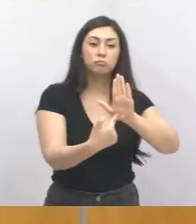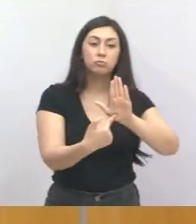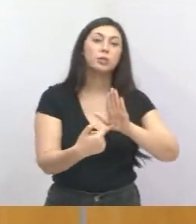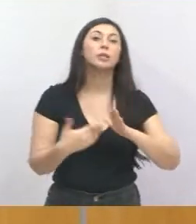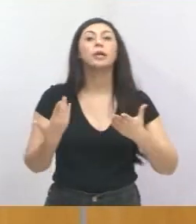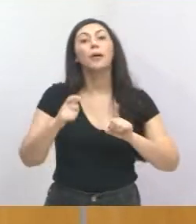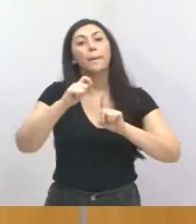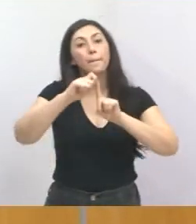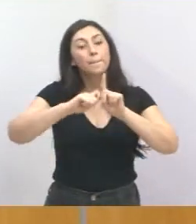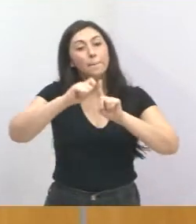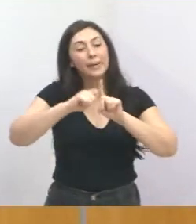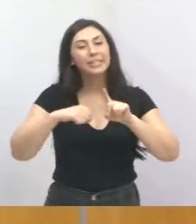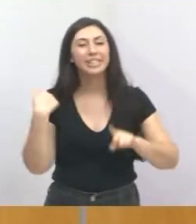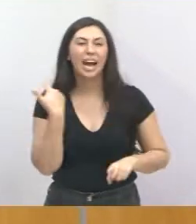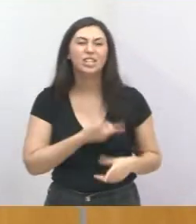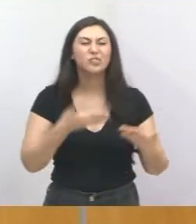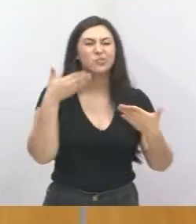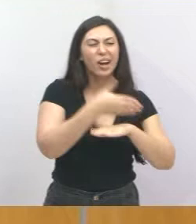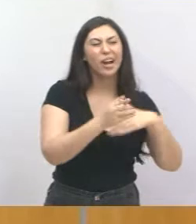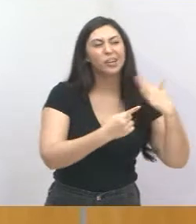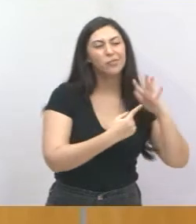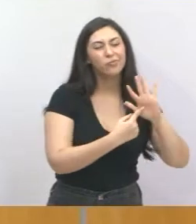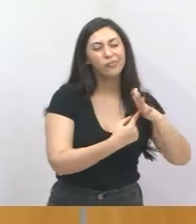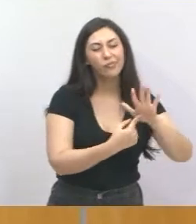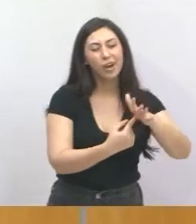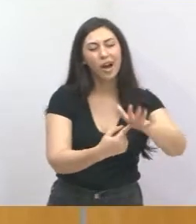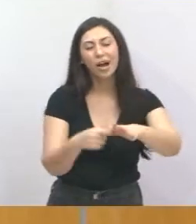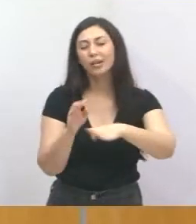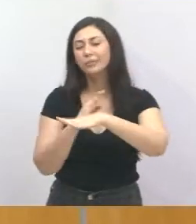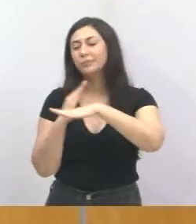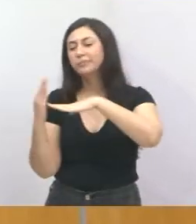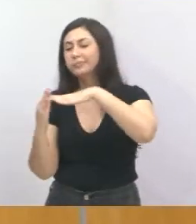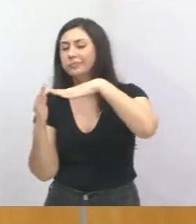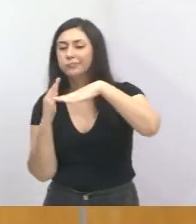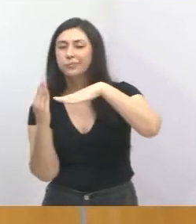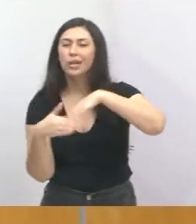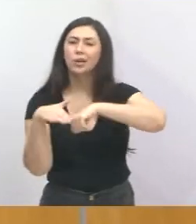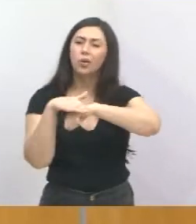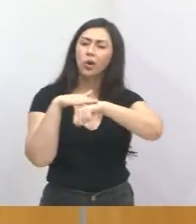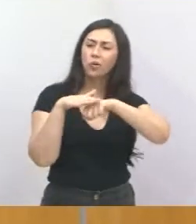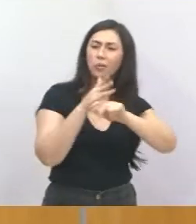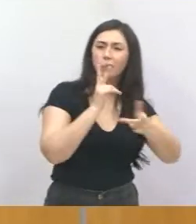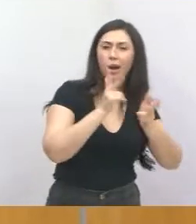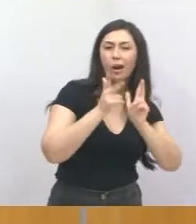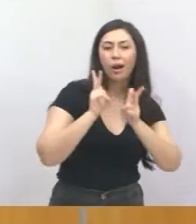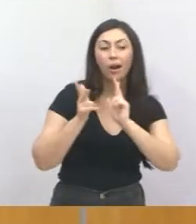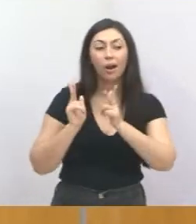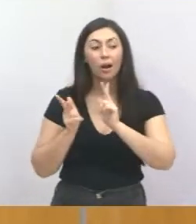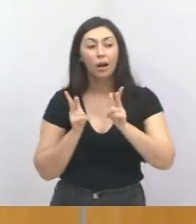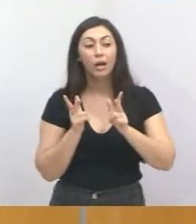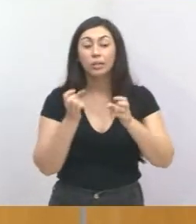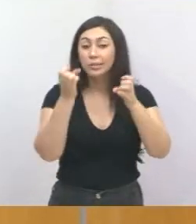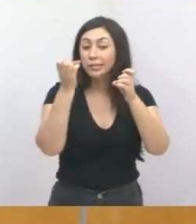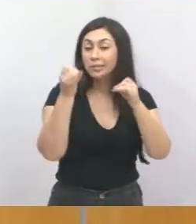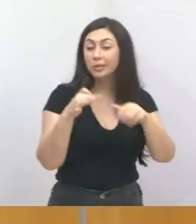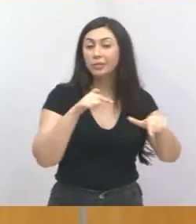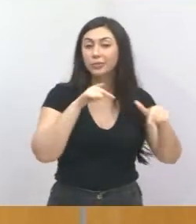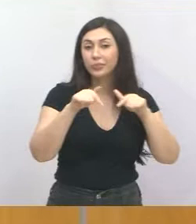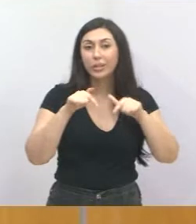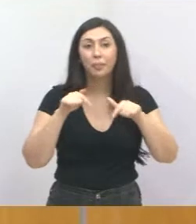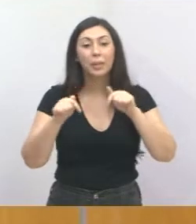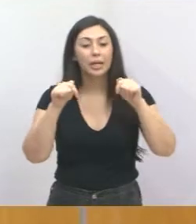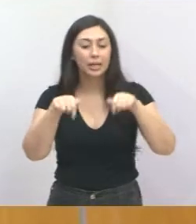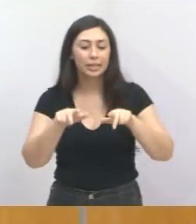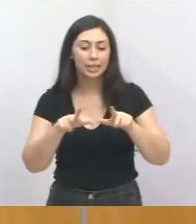esse mês nós vamos estar nas feiras livres, nos bairros da cidade, conversando com a população e falando do nosso trabalho aqui na